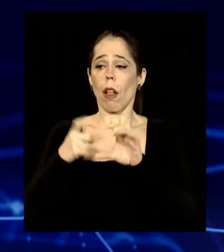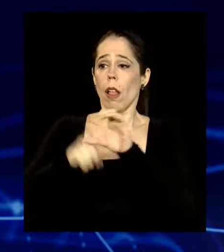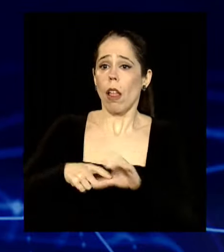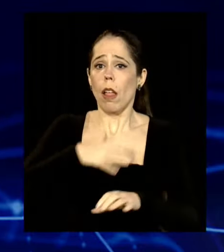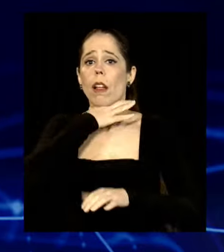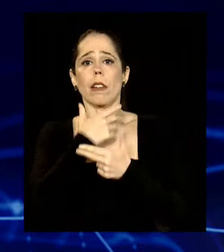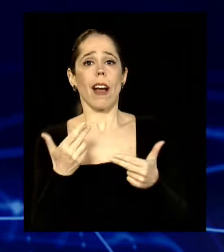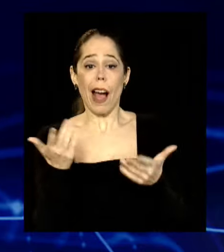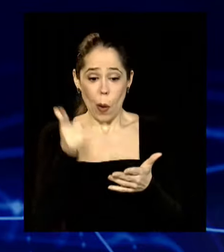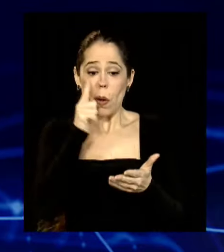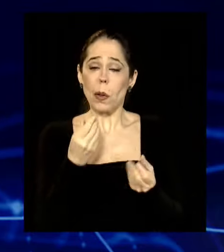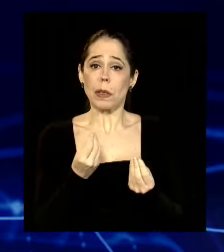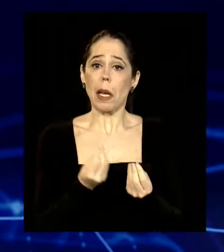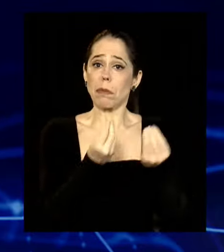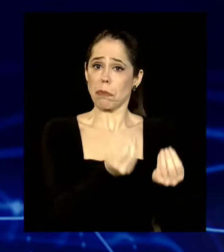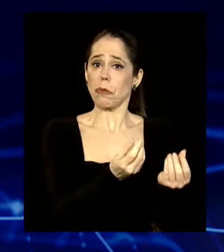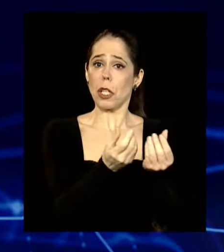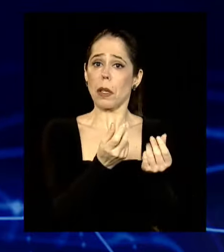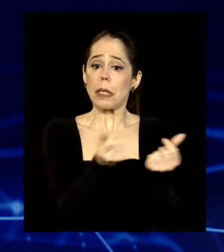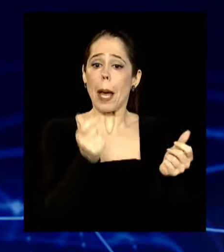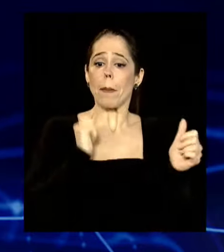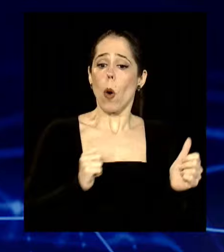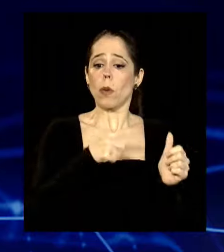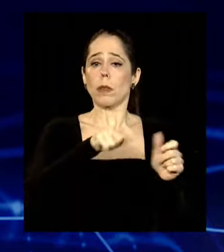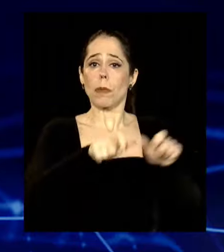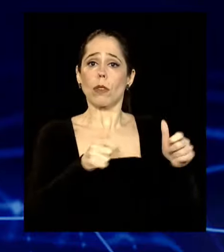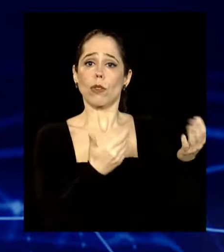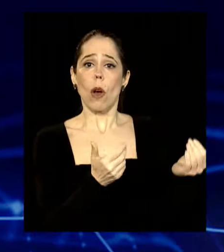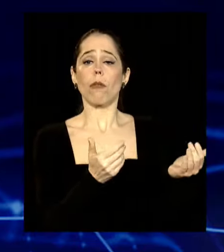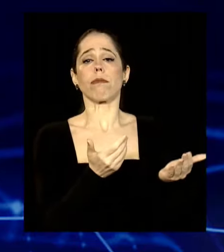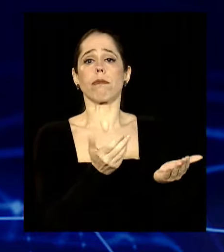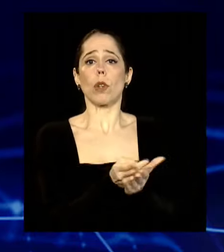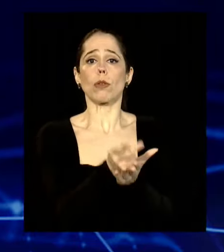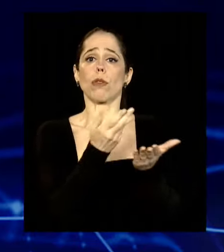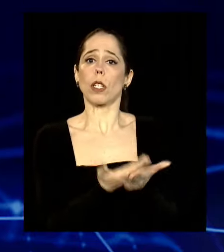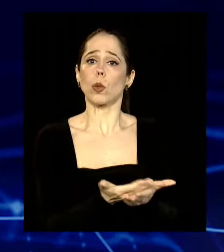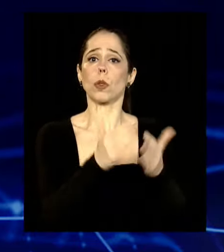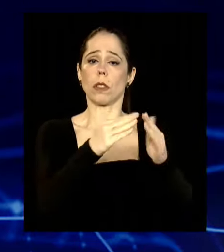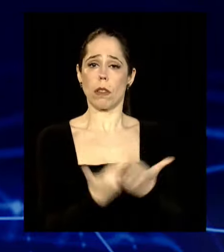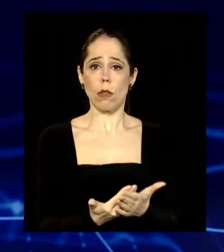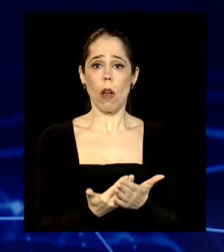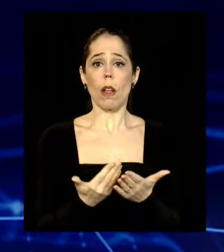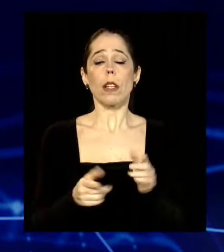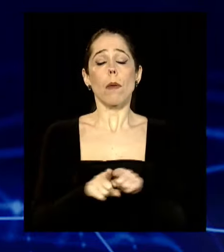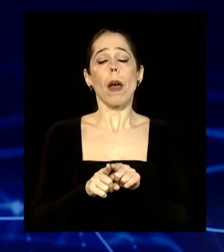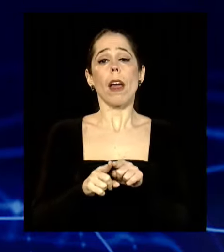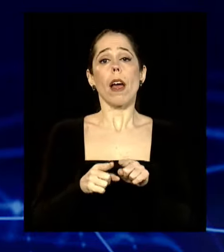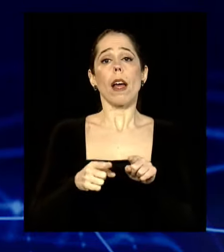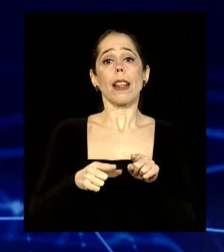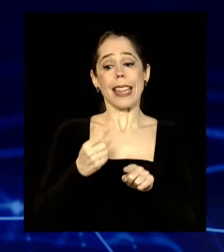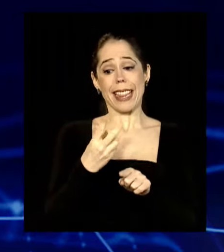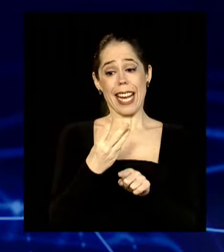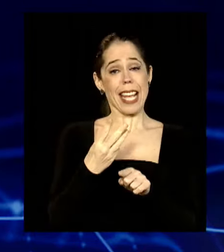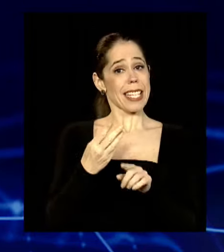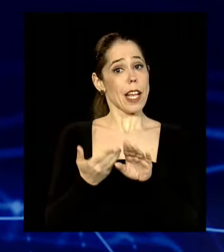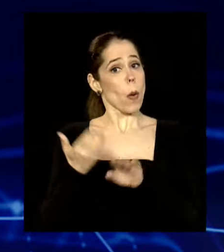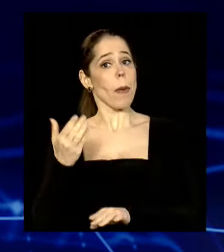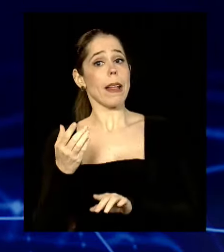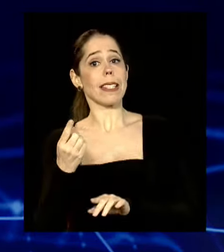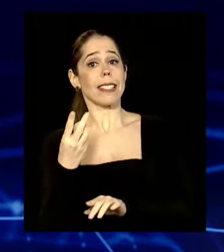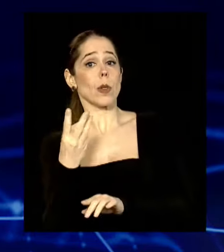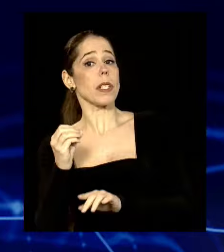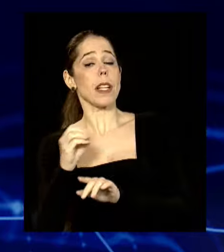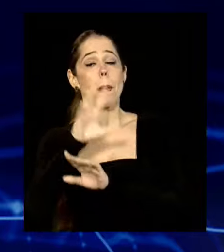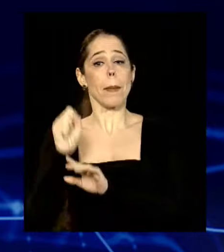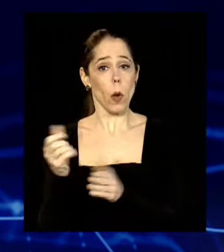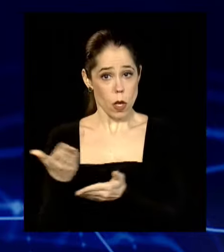bolsa para jovens estudantes. Além disso, nós aumentamos de 13 para 130 milhões o valor da merenda escolar para